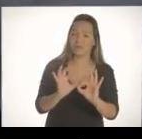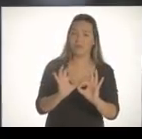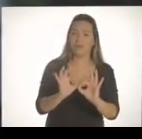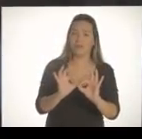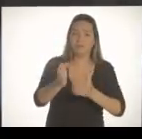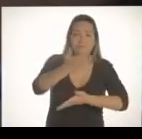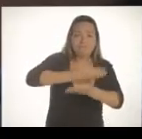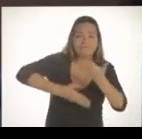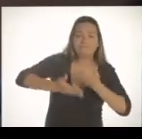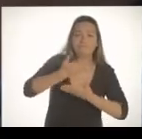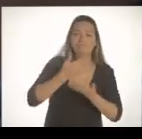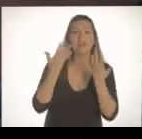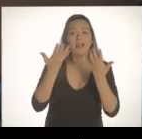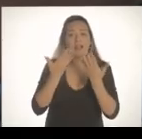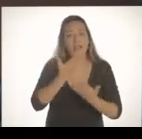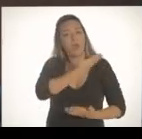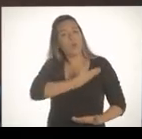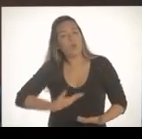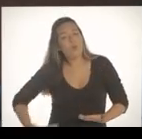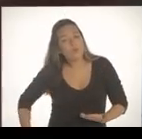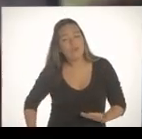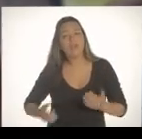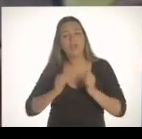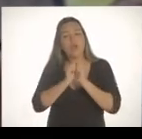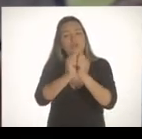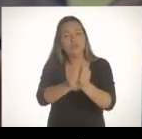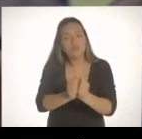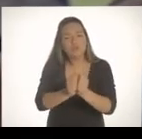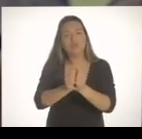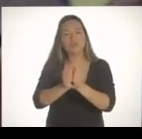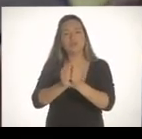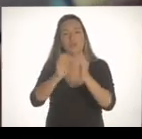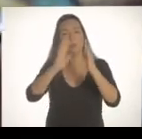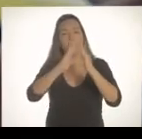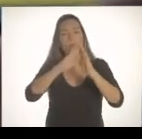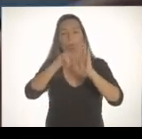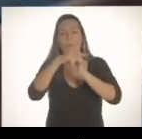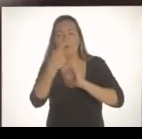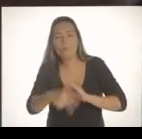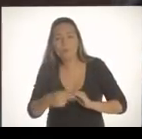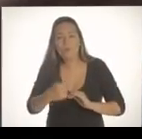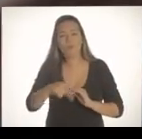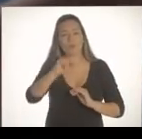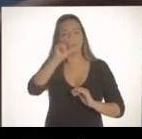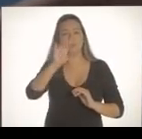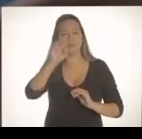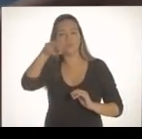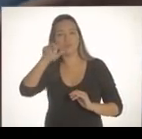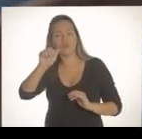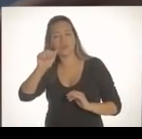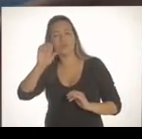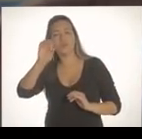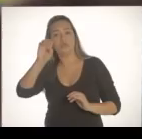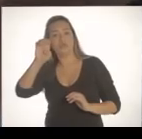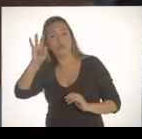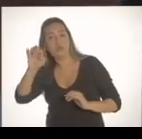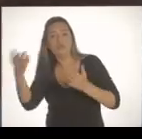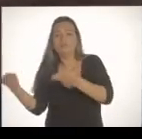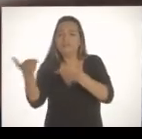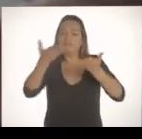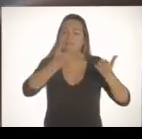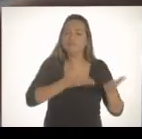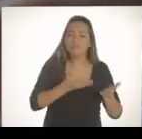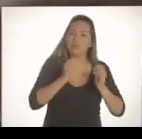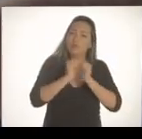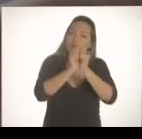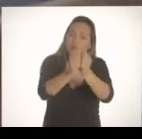devolvido. Então a gente quer muito governar para a Zona Oeste. A gente quer muito governar ouvindo esse morador da Zona Oeste. muita ideia, tem muita coisa para